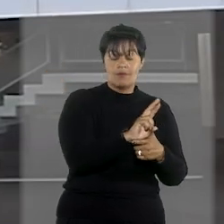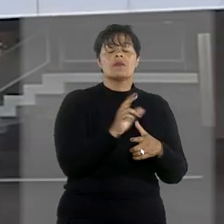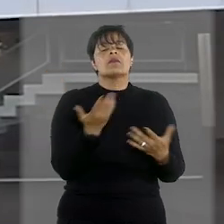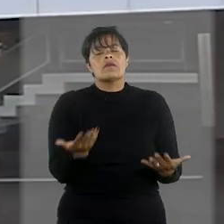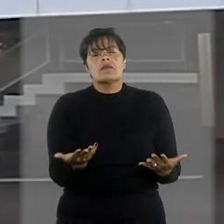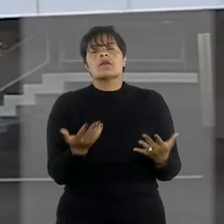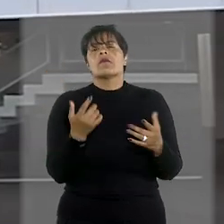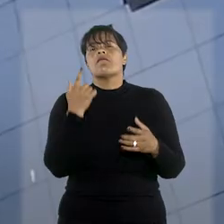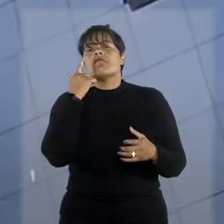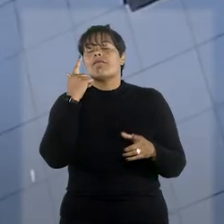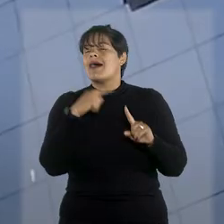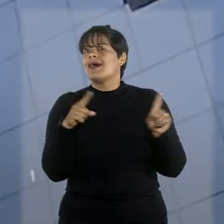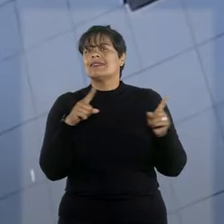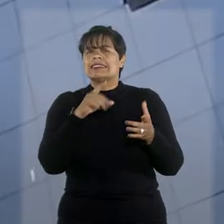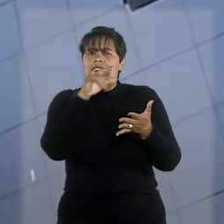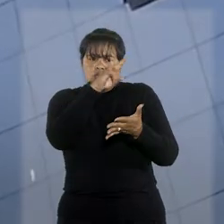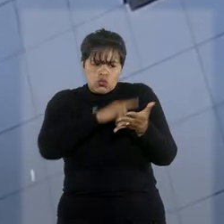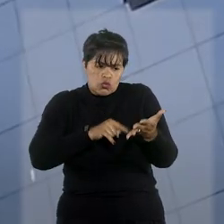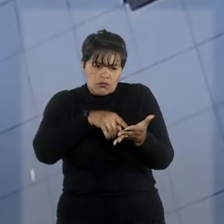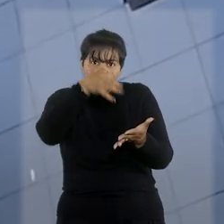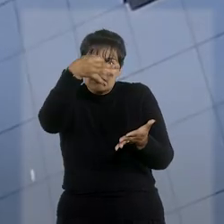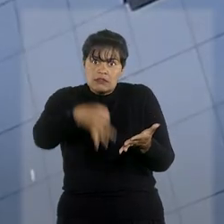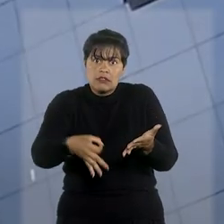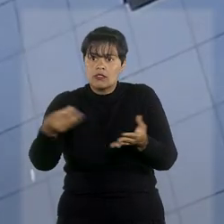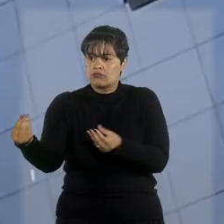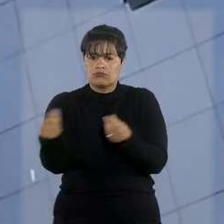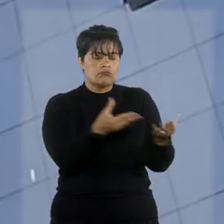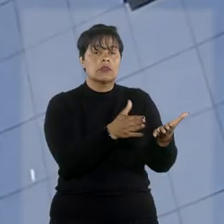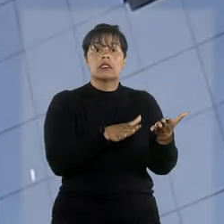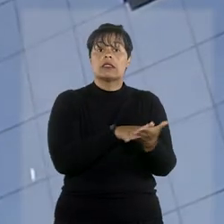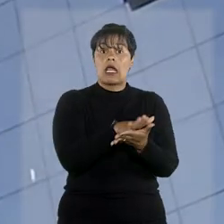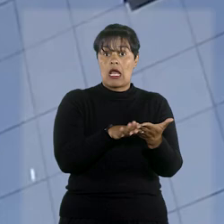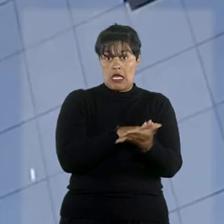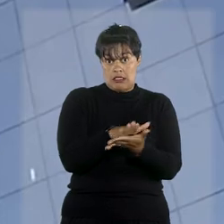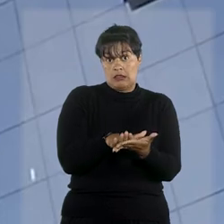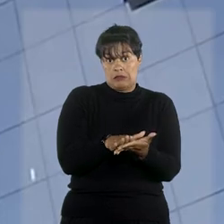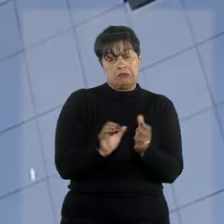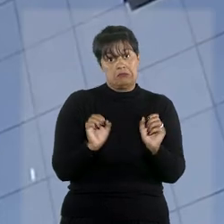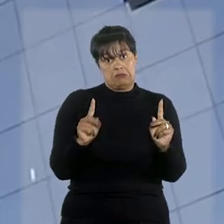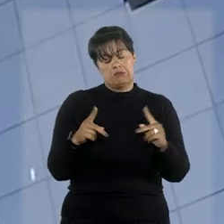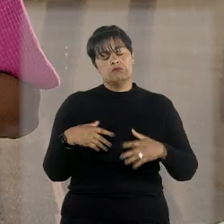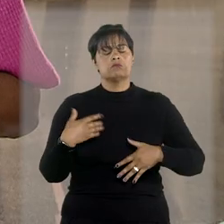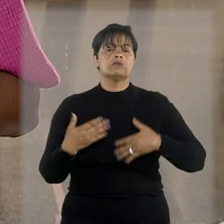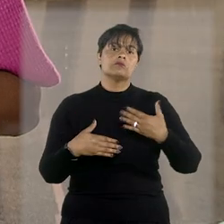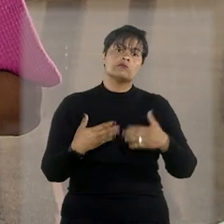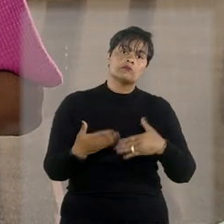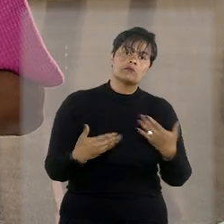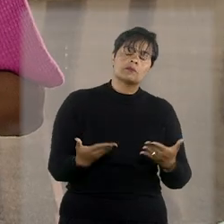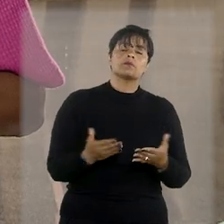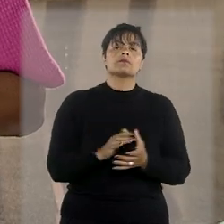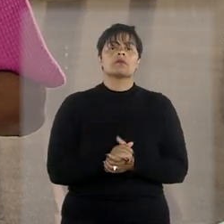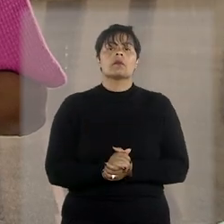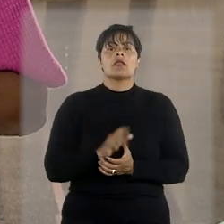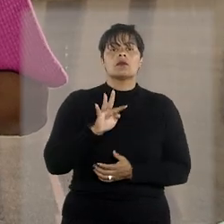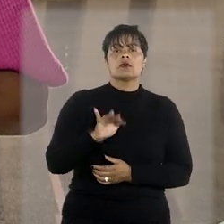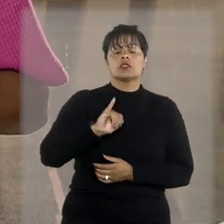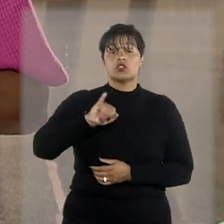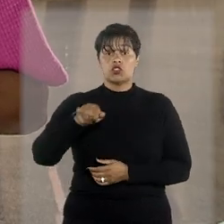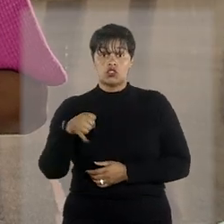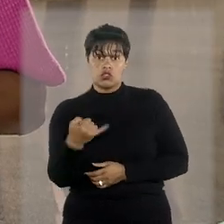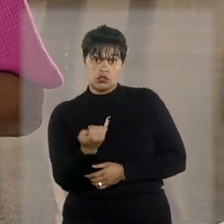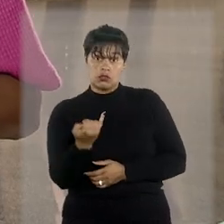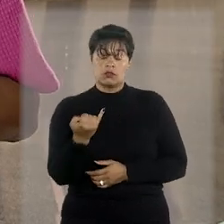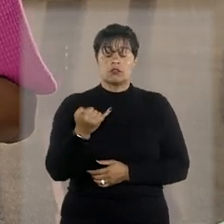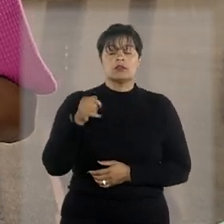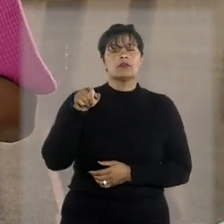procuração com poderes especiais para receber citações e intimações pessoais. O Tribunal de Justiça considerou